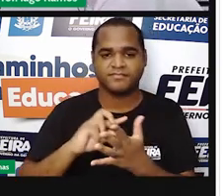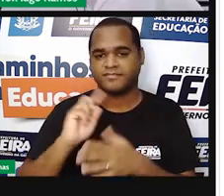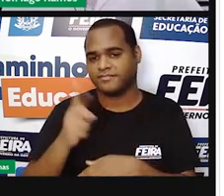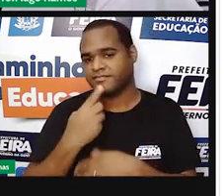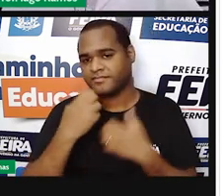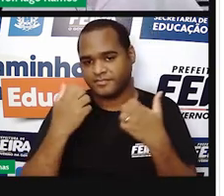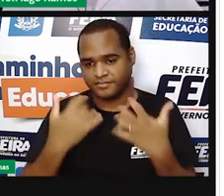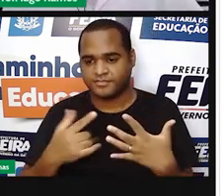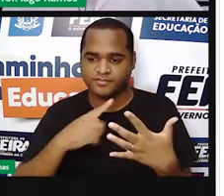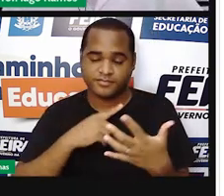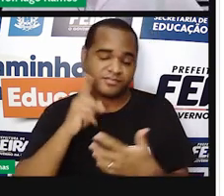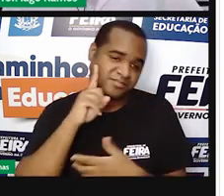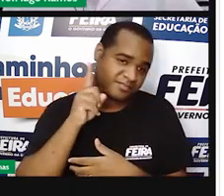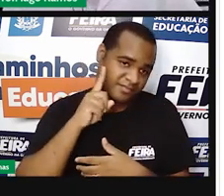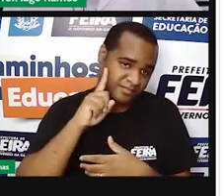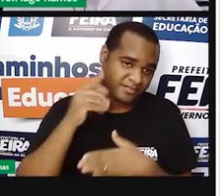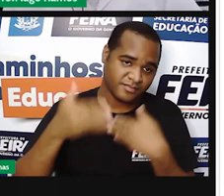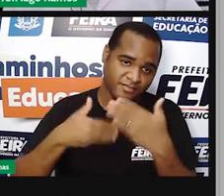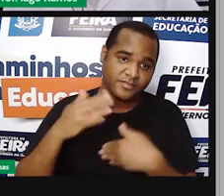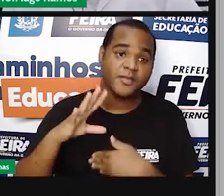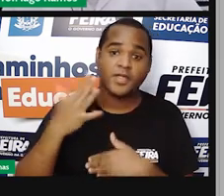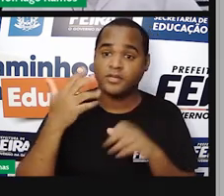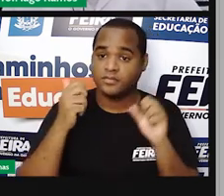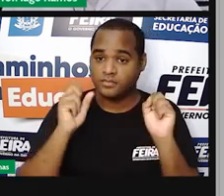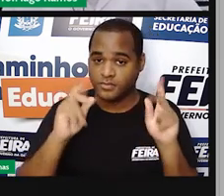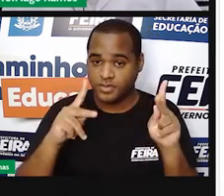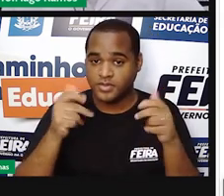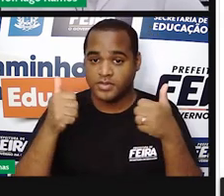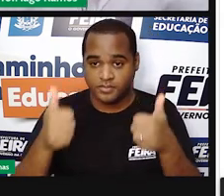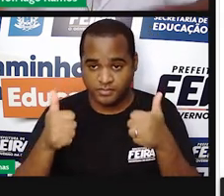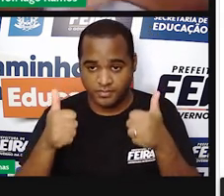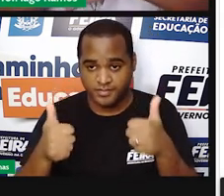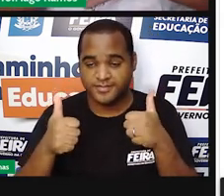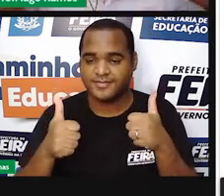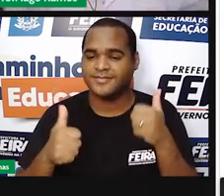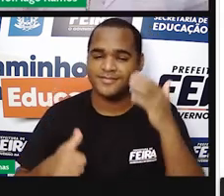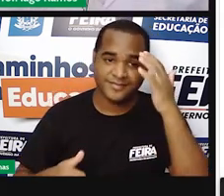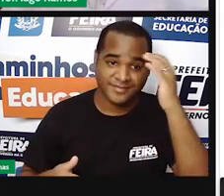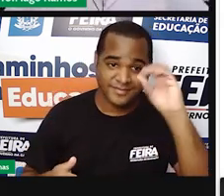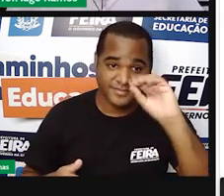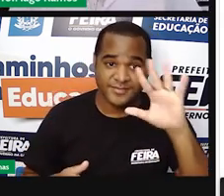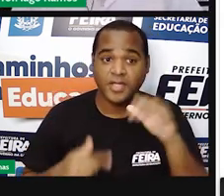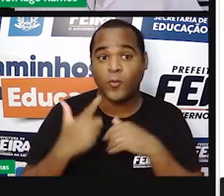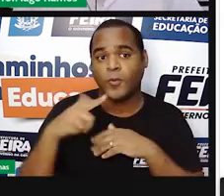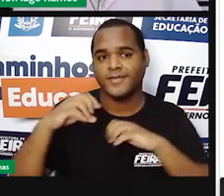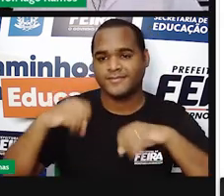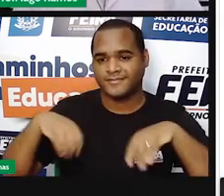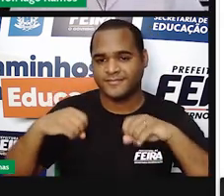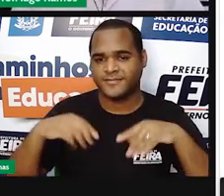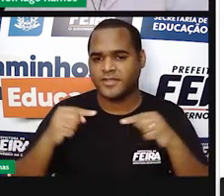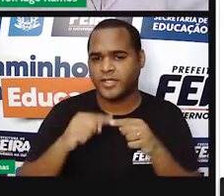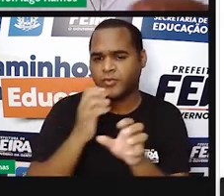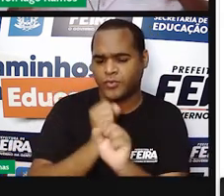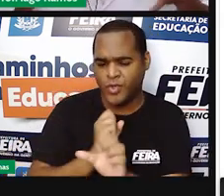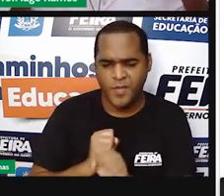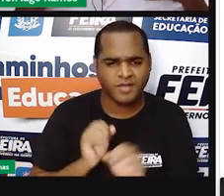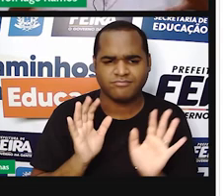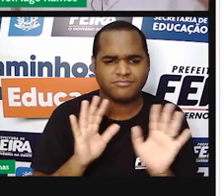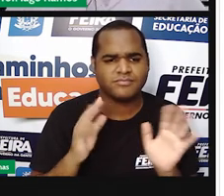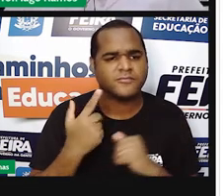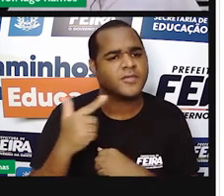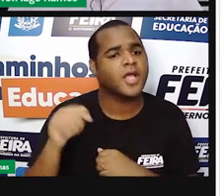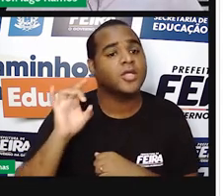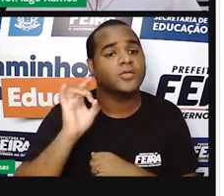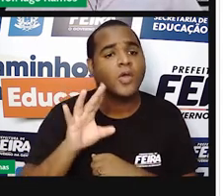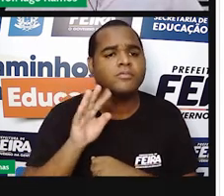nosso dia a dia, tá bom? Beleza? Então, essa aula não teve cálculo, não teve nada, só